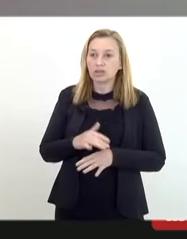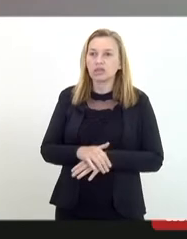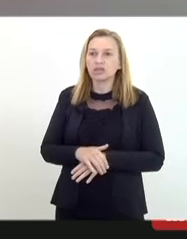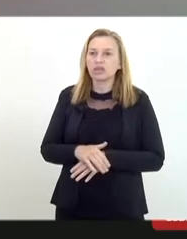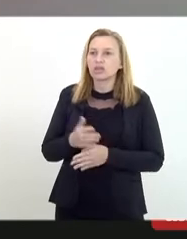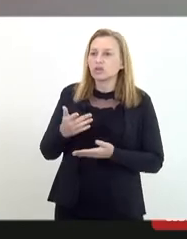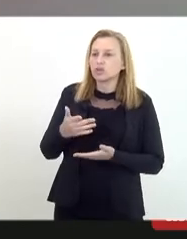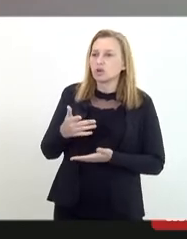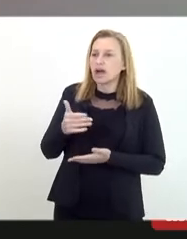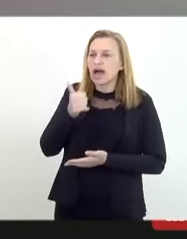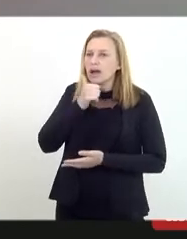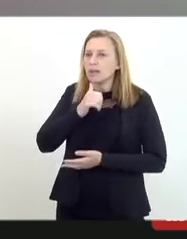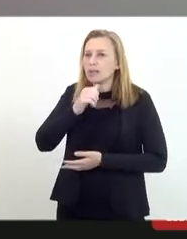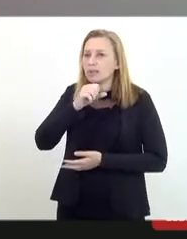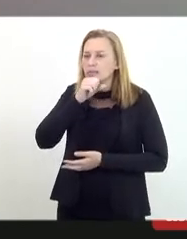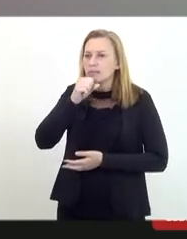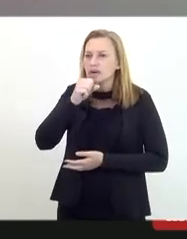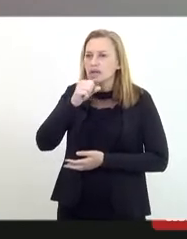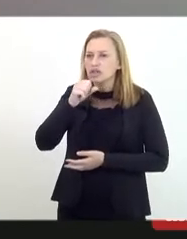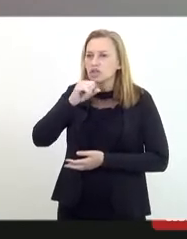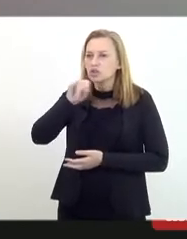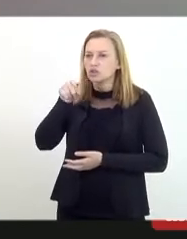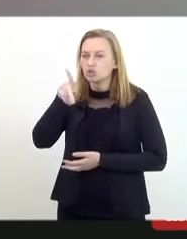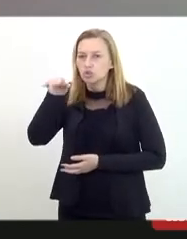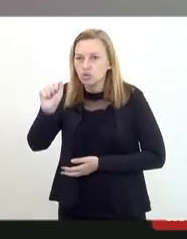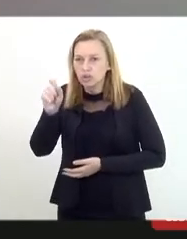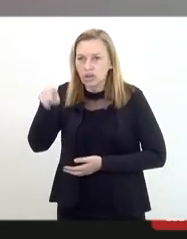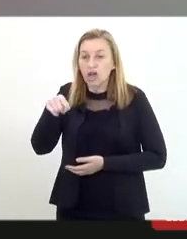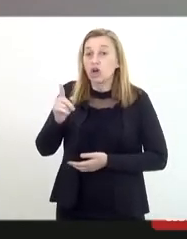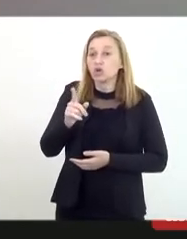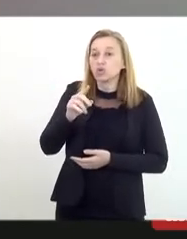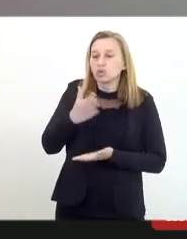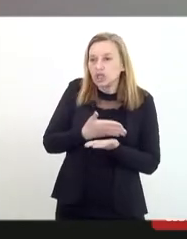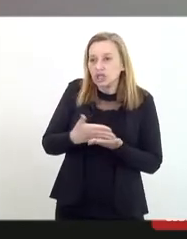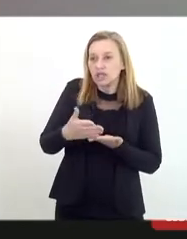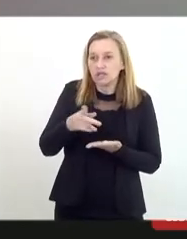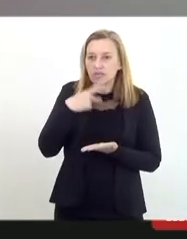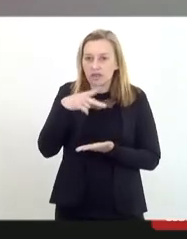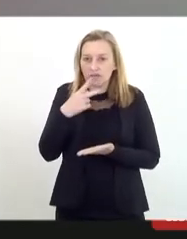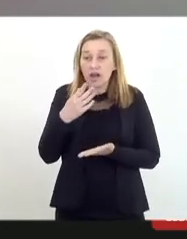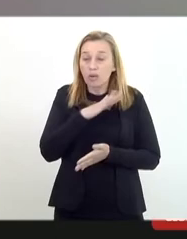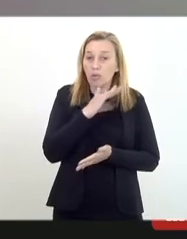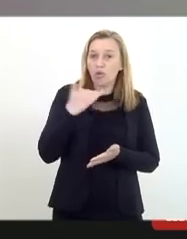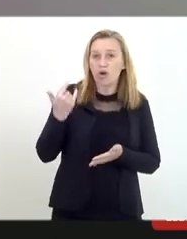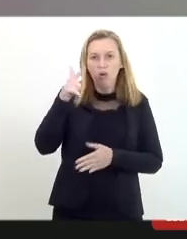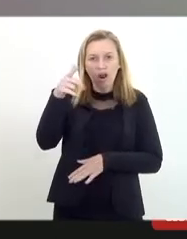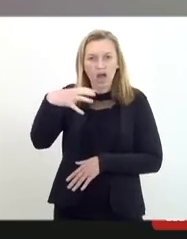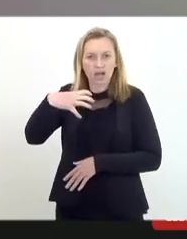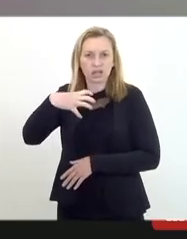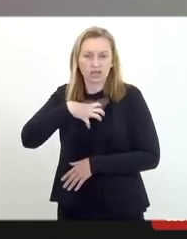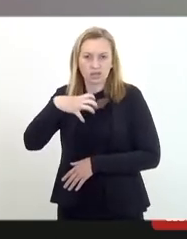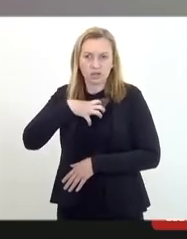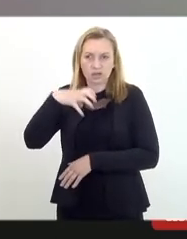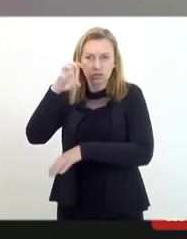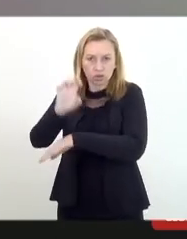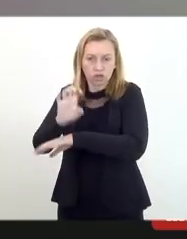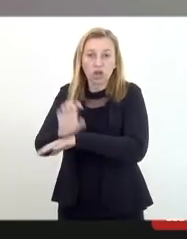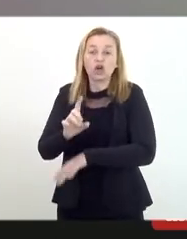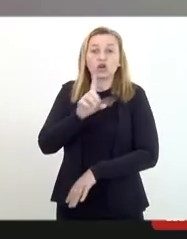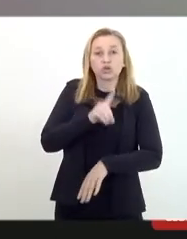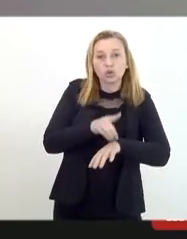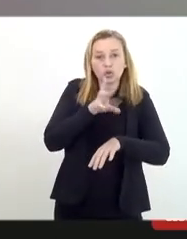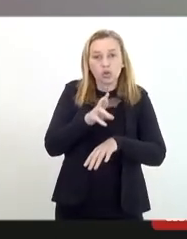da minha fala, morreu após ser caloniada num periódico de Salvador, doutor Edio,